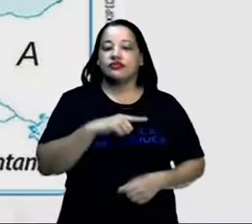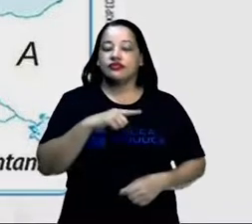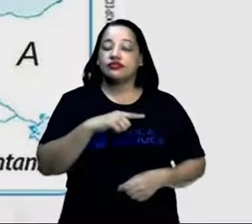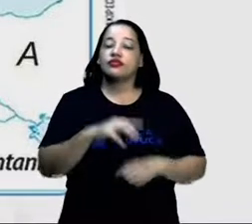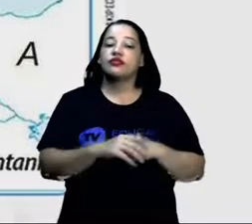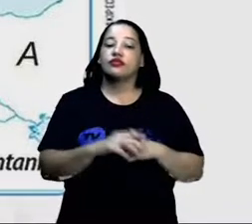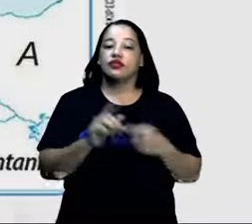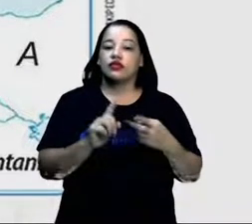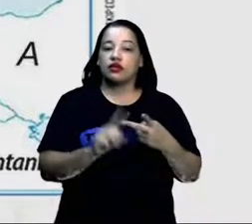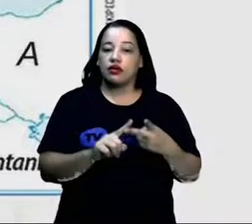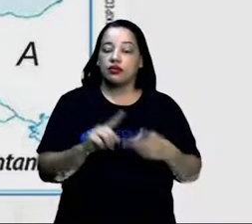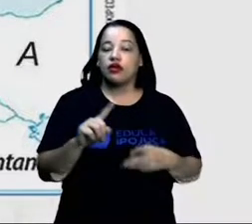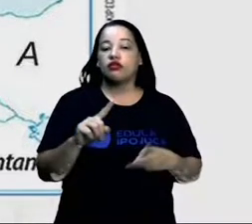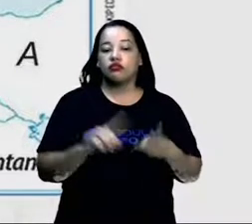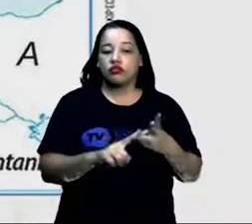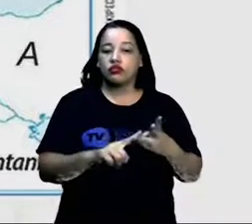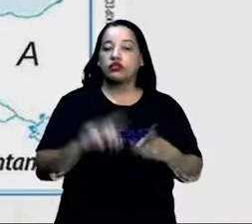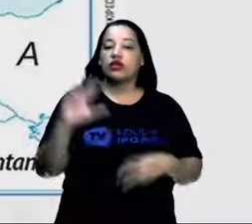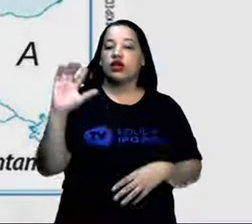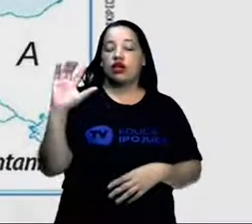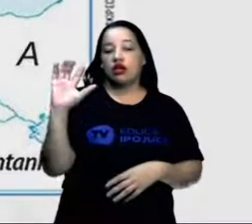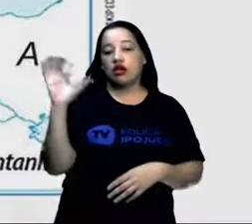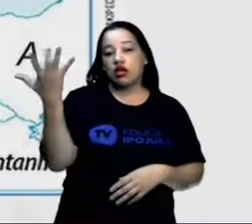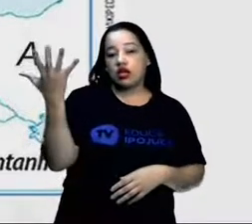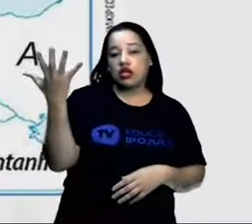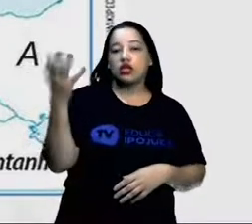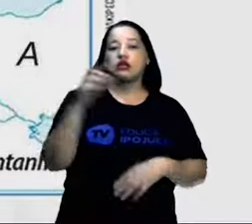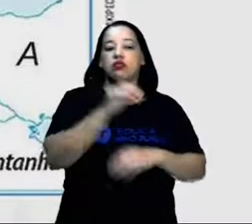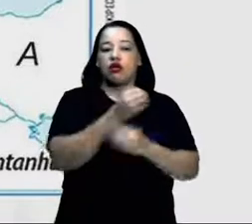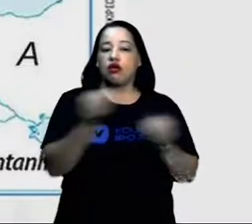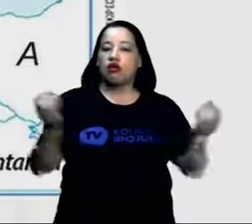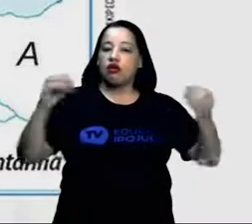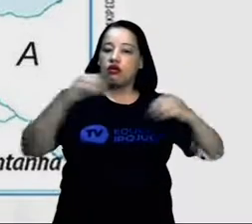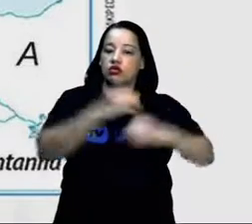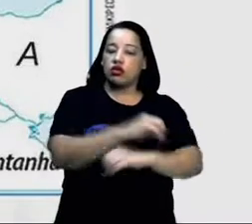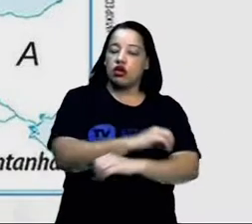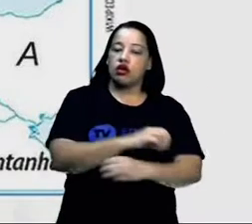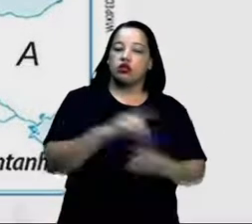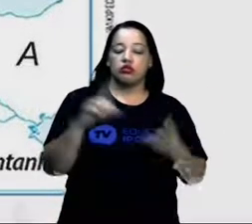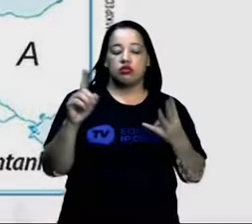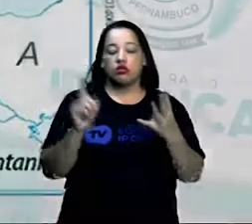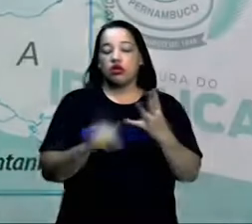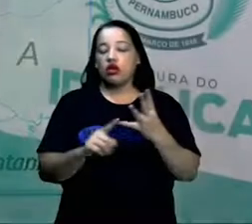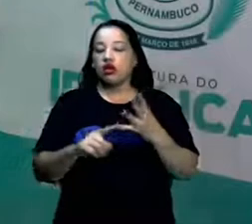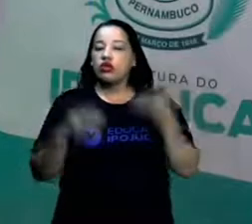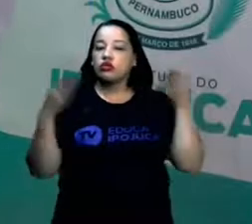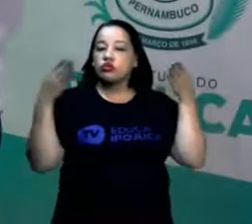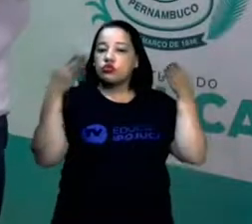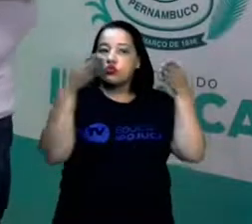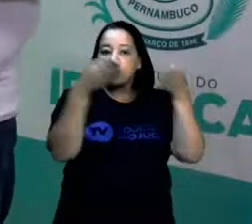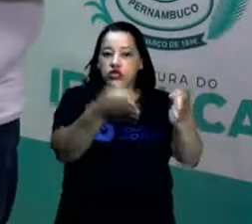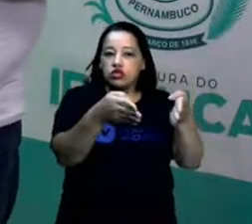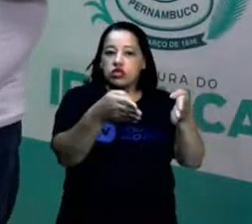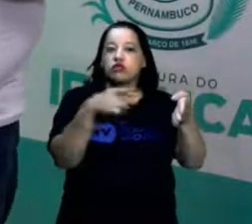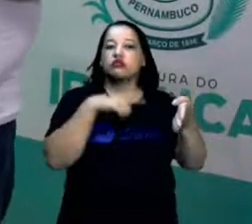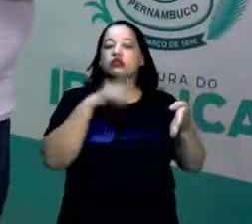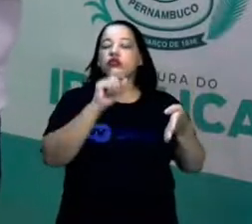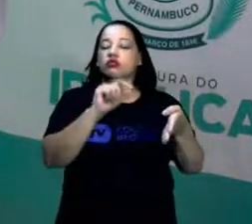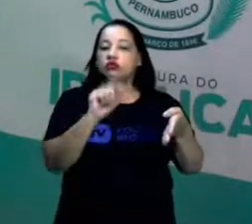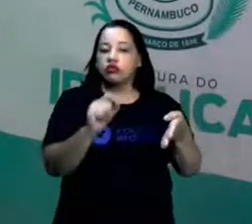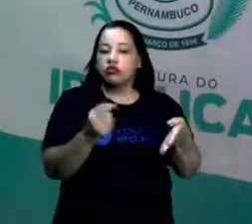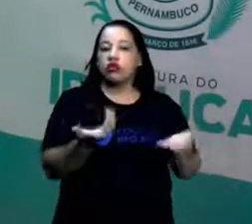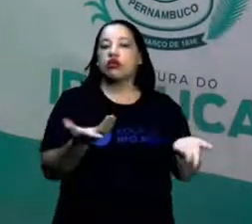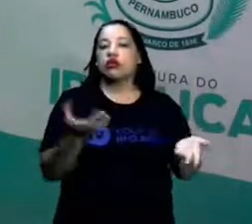vê o clima oceânico e o clima temperado aí na parte mais central do continente europeu.